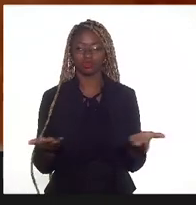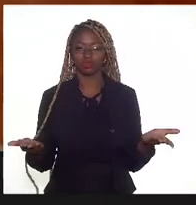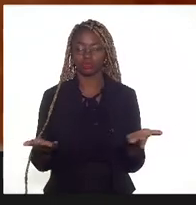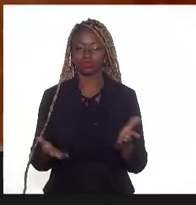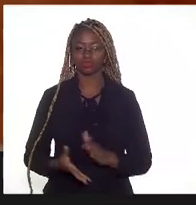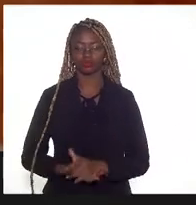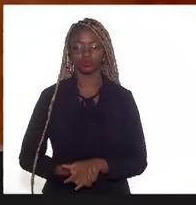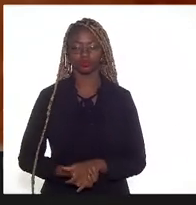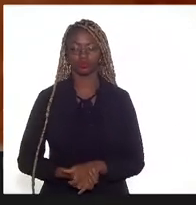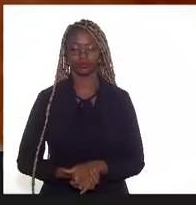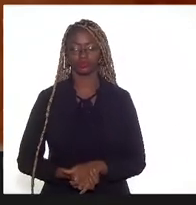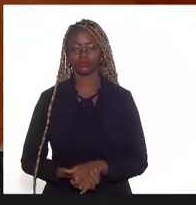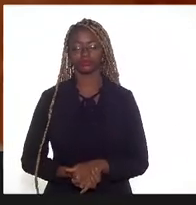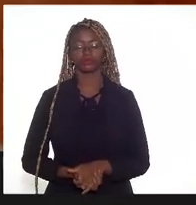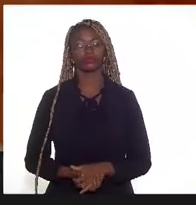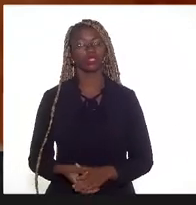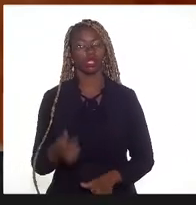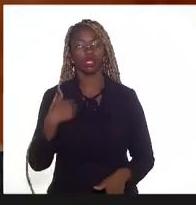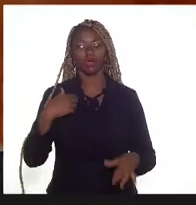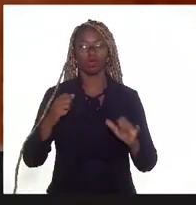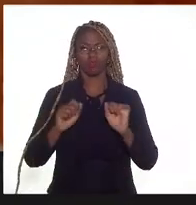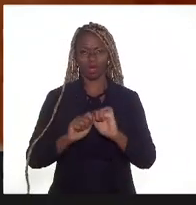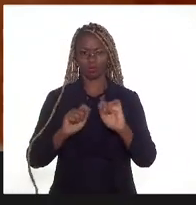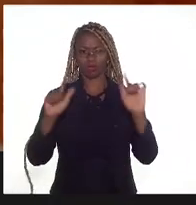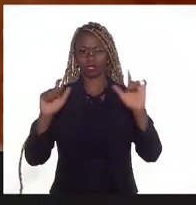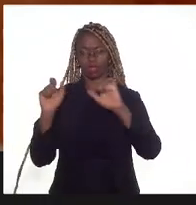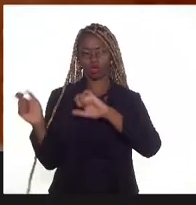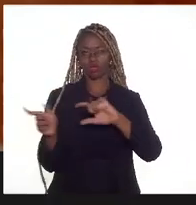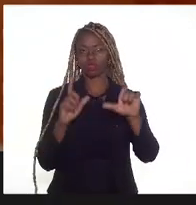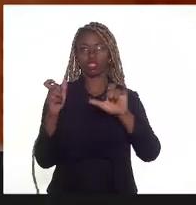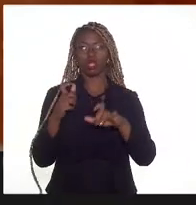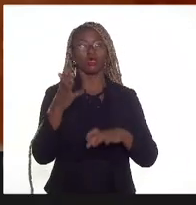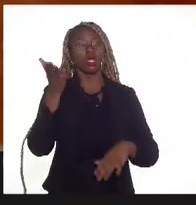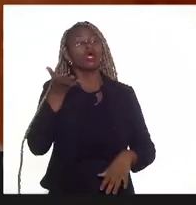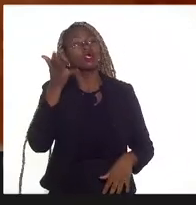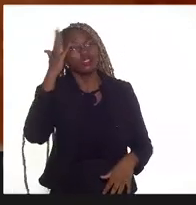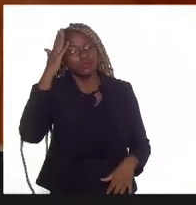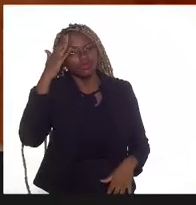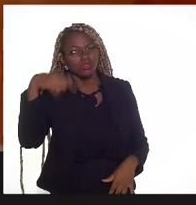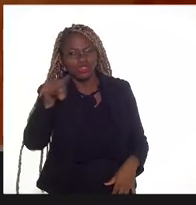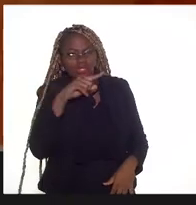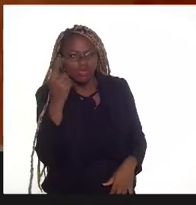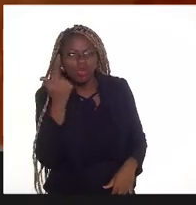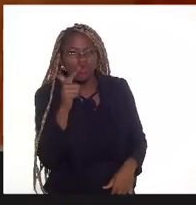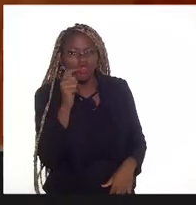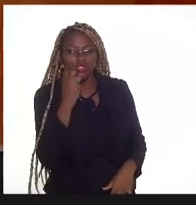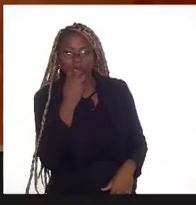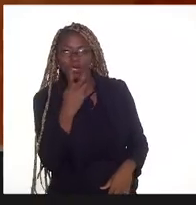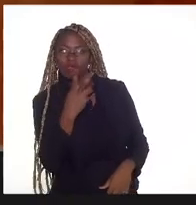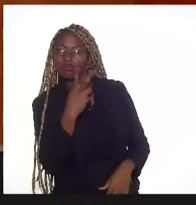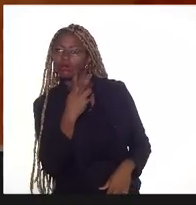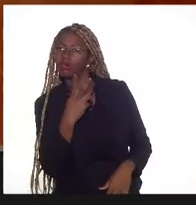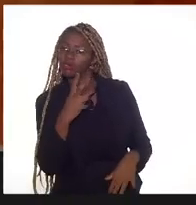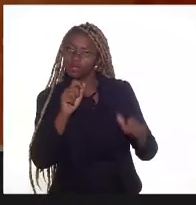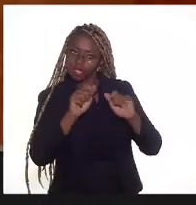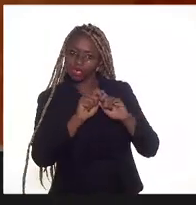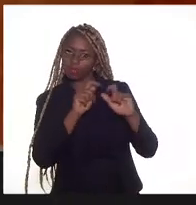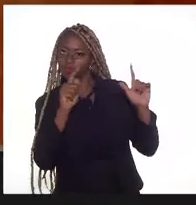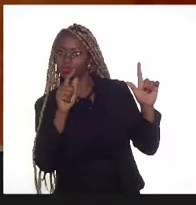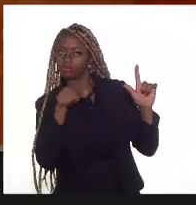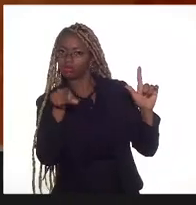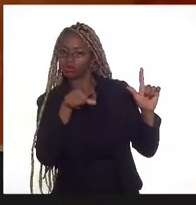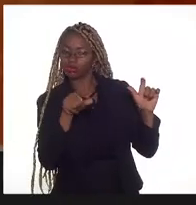Vou abrir a apresentação aqui, eu gostaria só de confirmar se ela está sendo